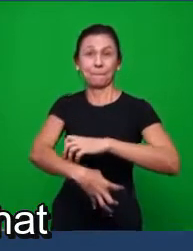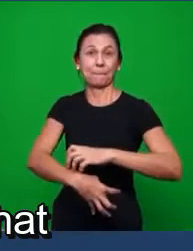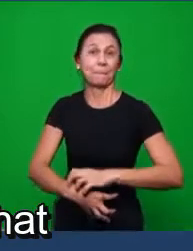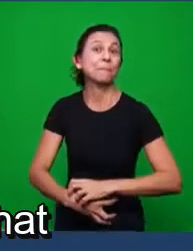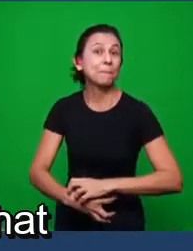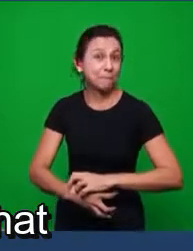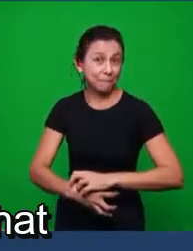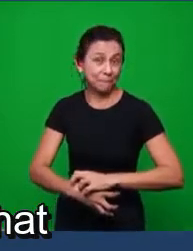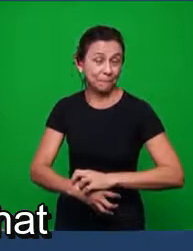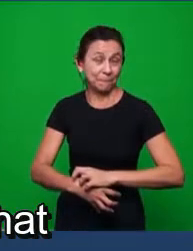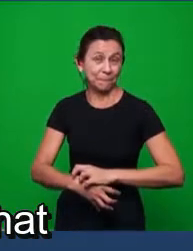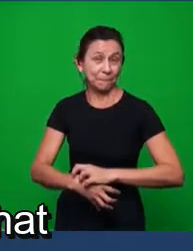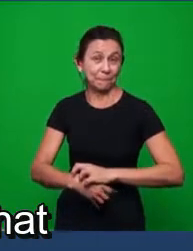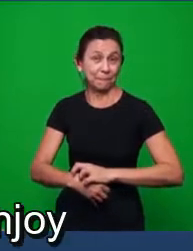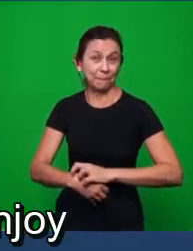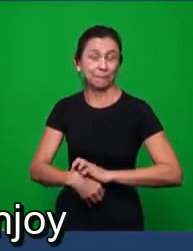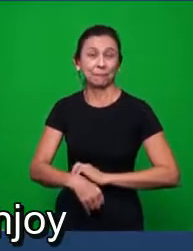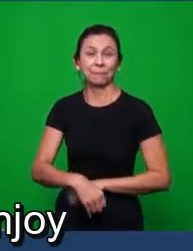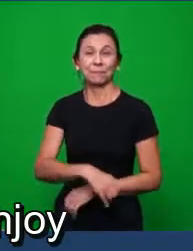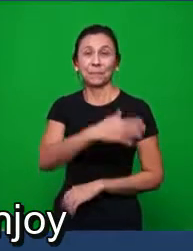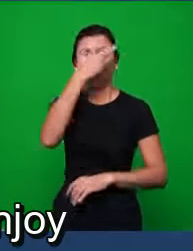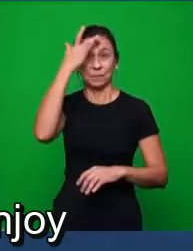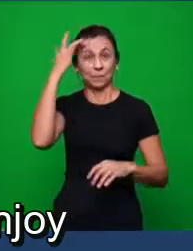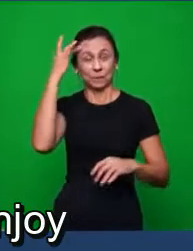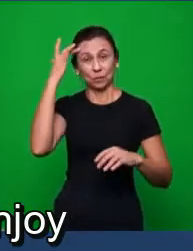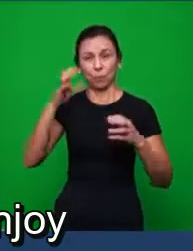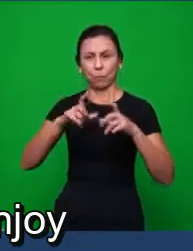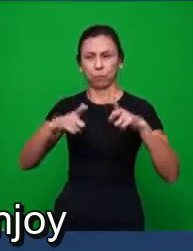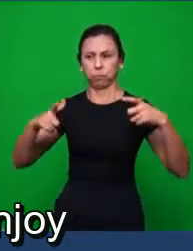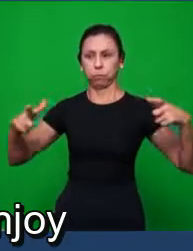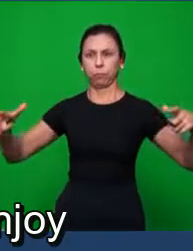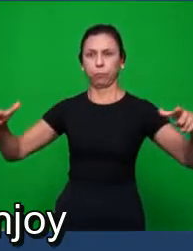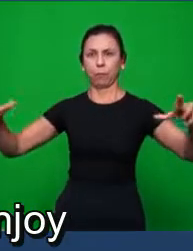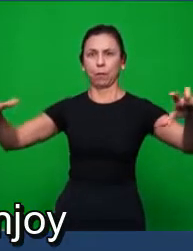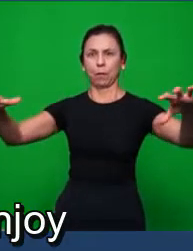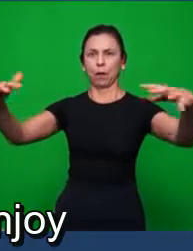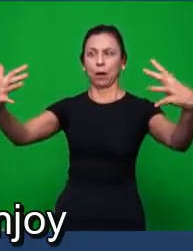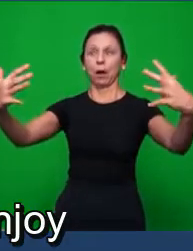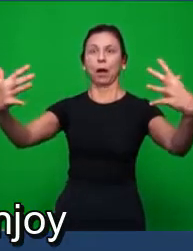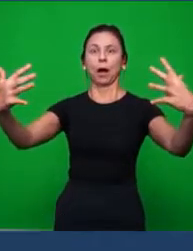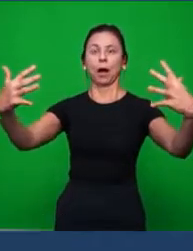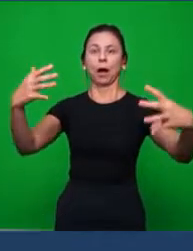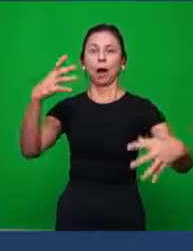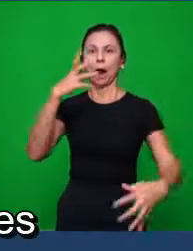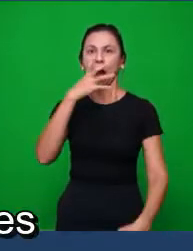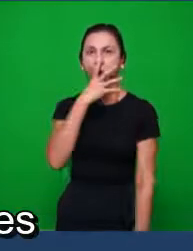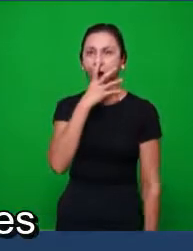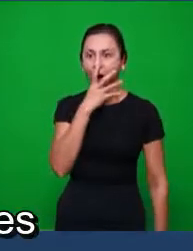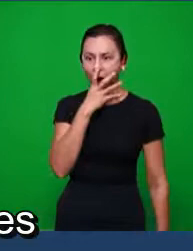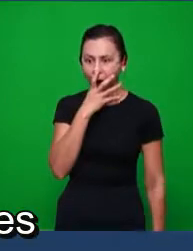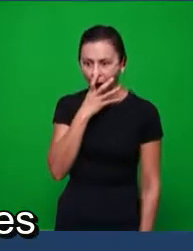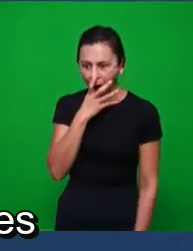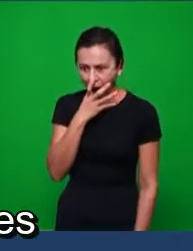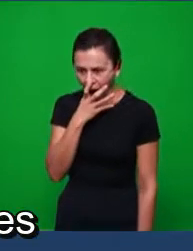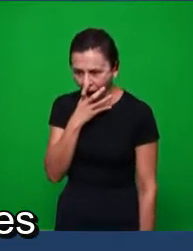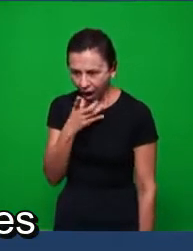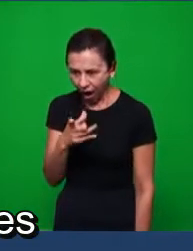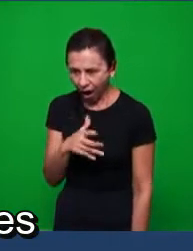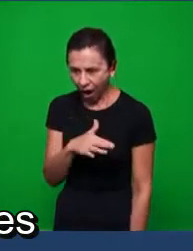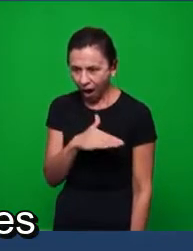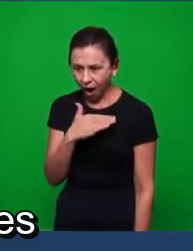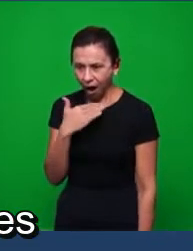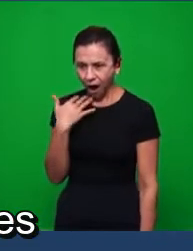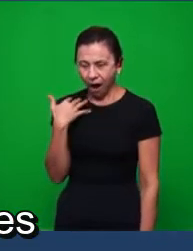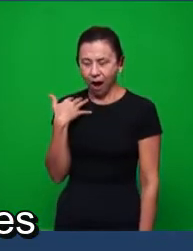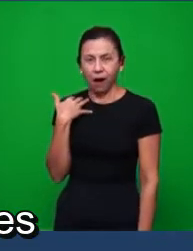época, que estava aqui nas arenas, eles iam para apreciar a dor deles. e